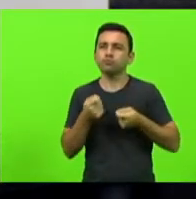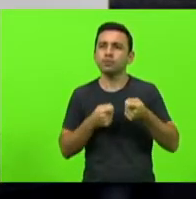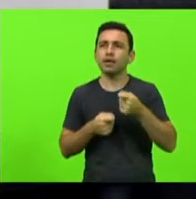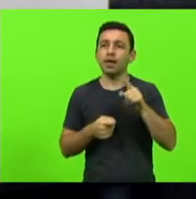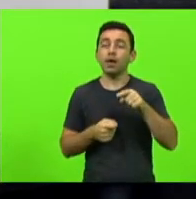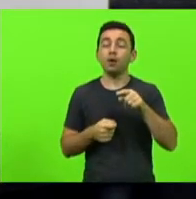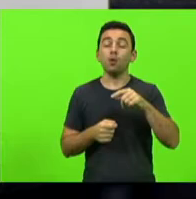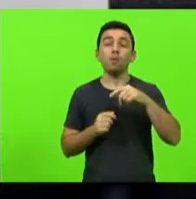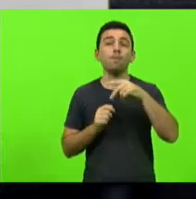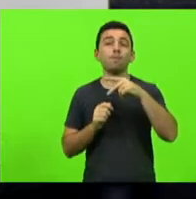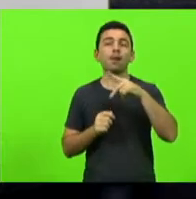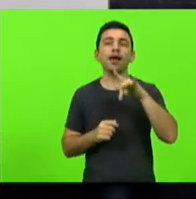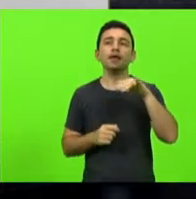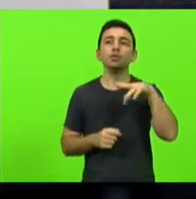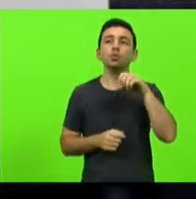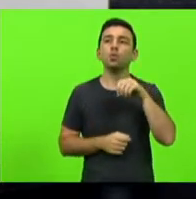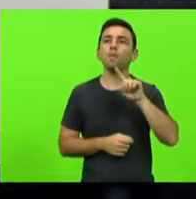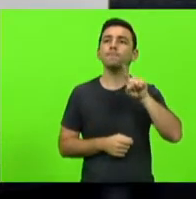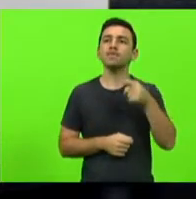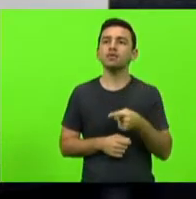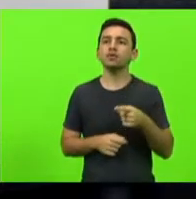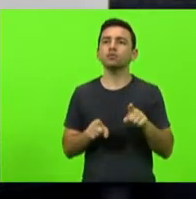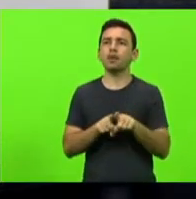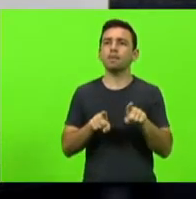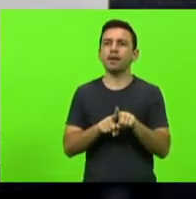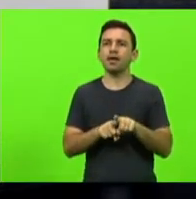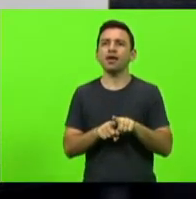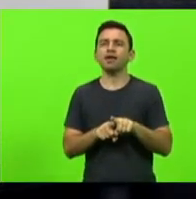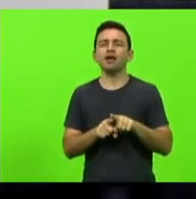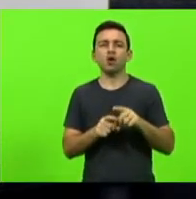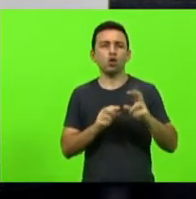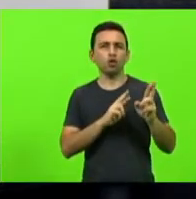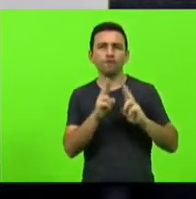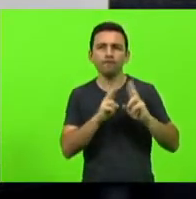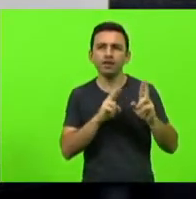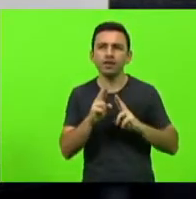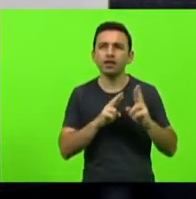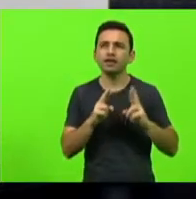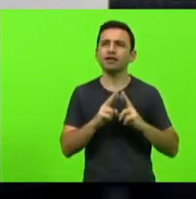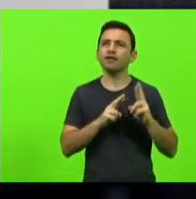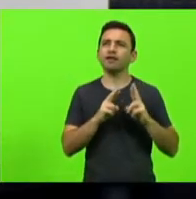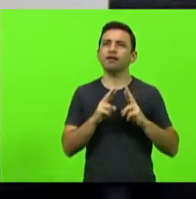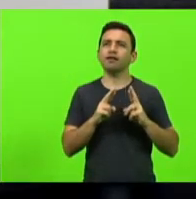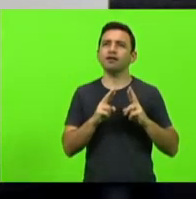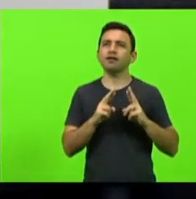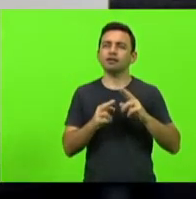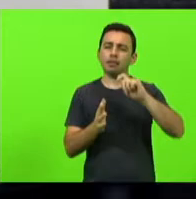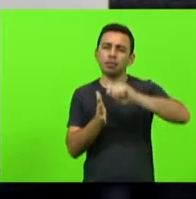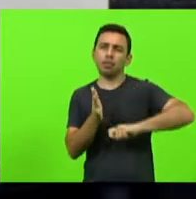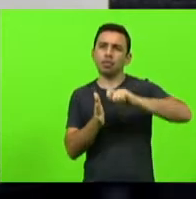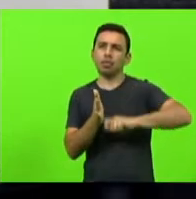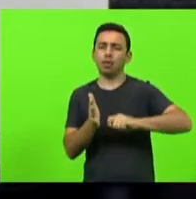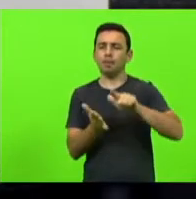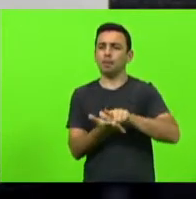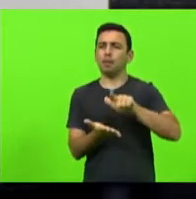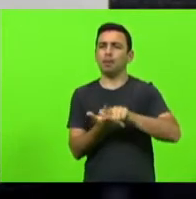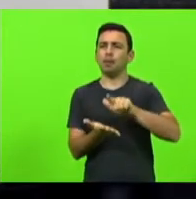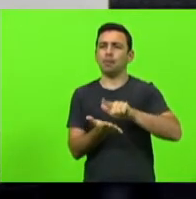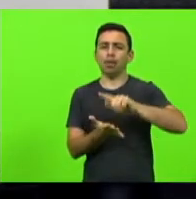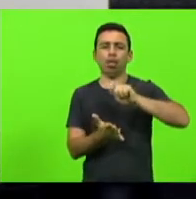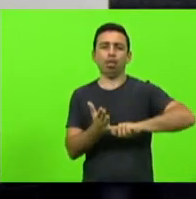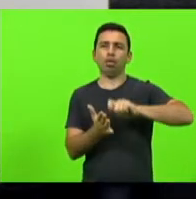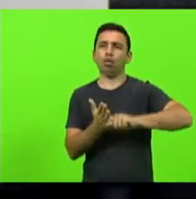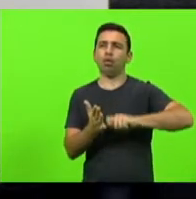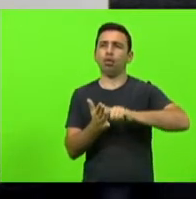ou outros planos de contenção de estradas, rodovias que a gente fica vendo por aí só assinatura de papel. O Estado